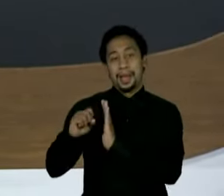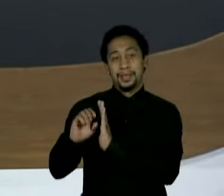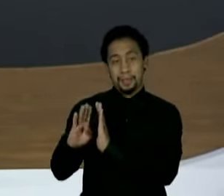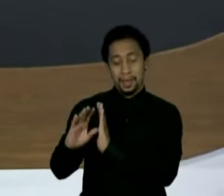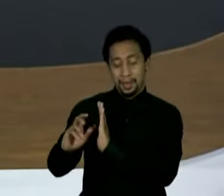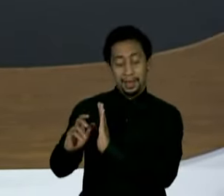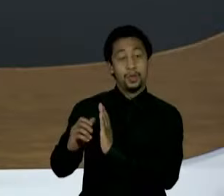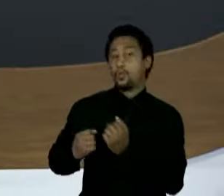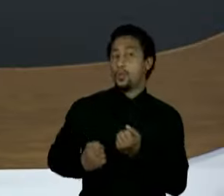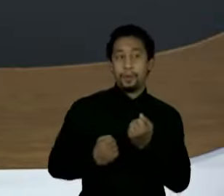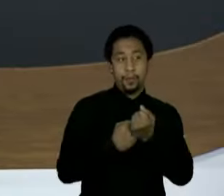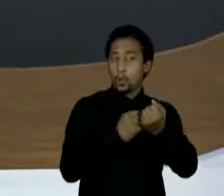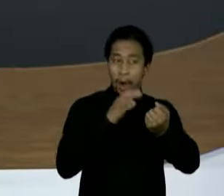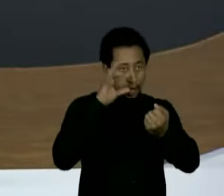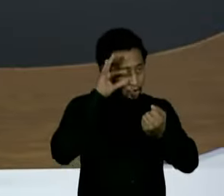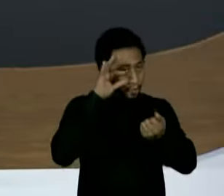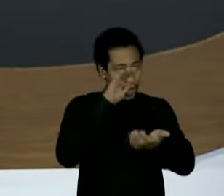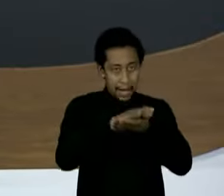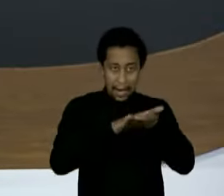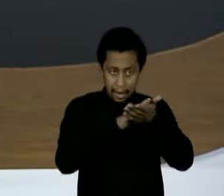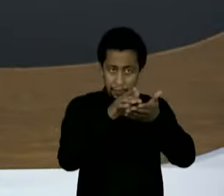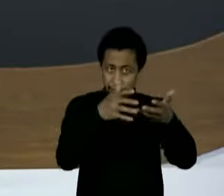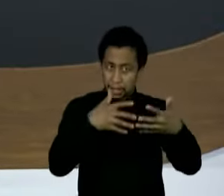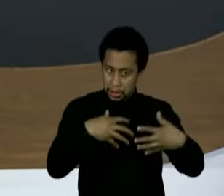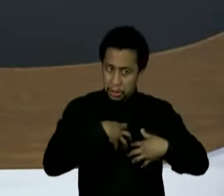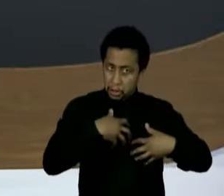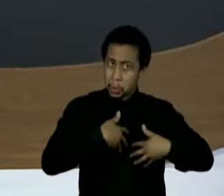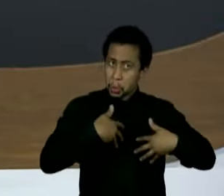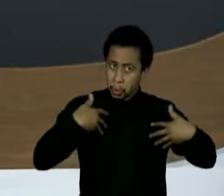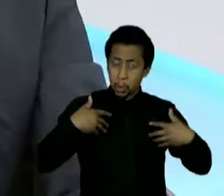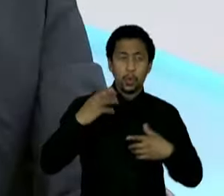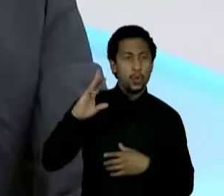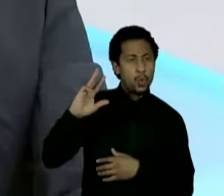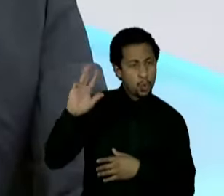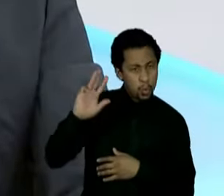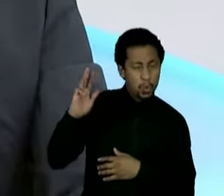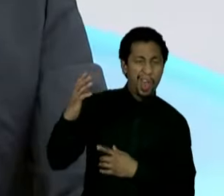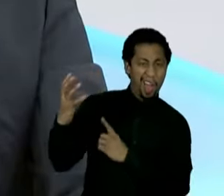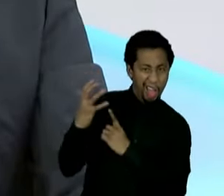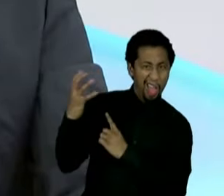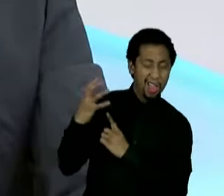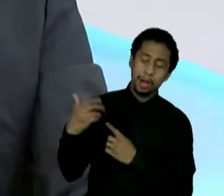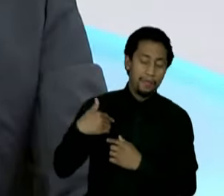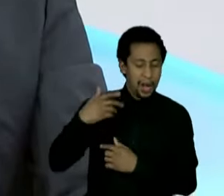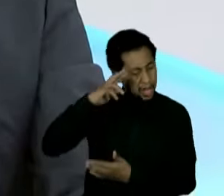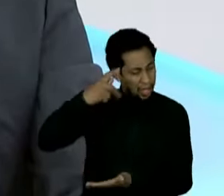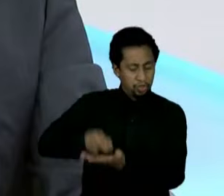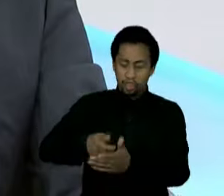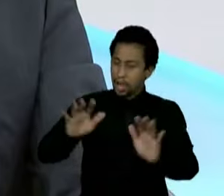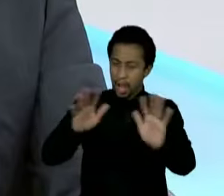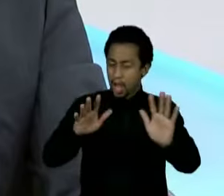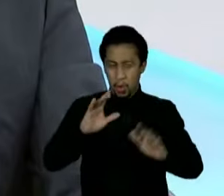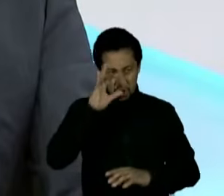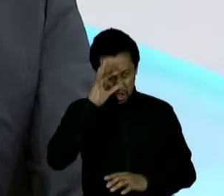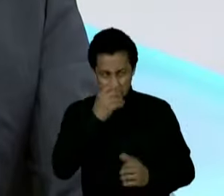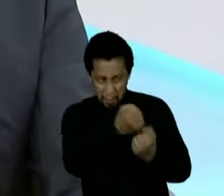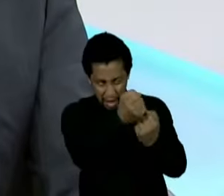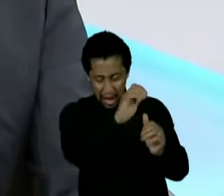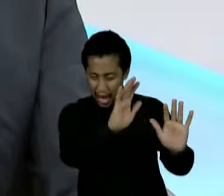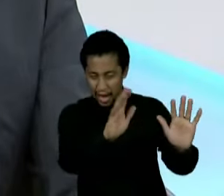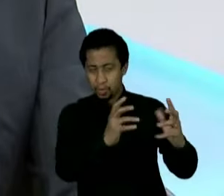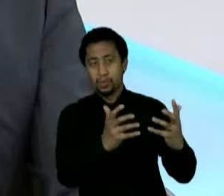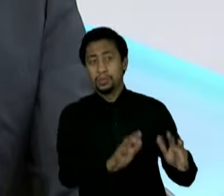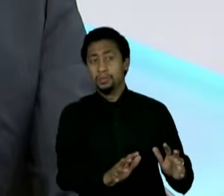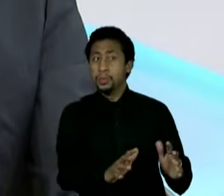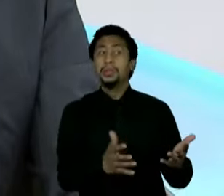e disse, fui eu que não quis, o Lula queria e eu é que segurei. O que o fez mudar tanto, assim, a ponto de ter sido